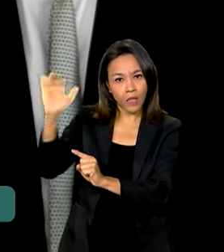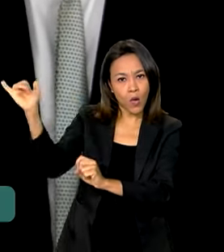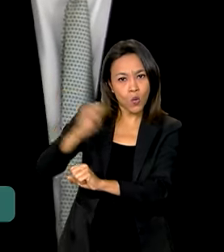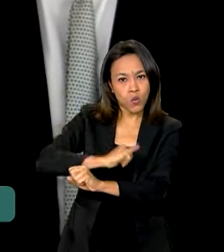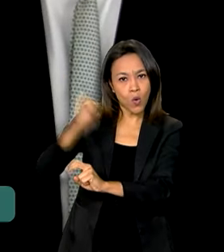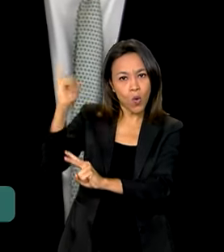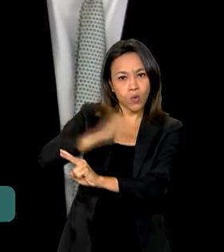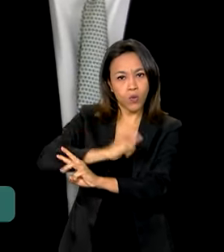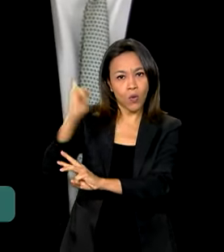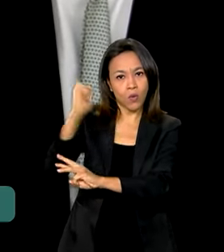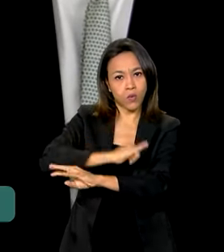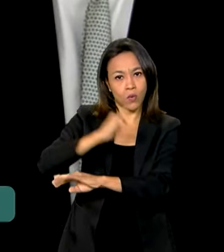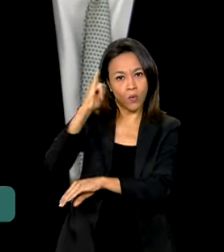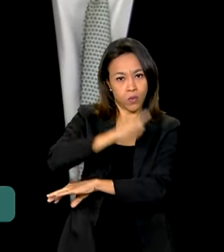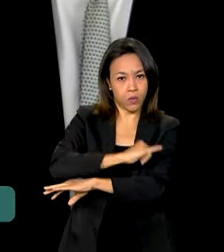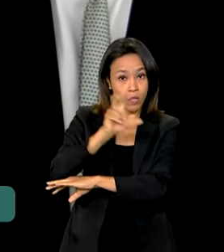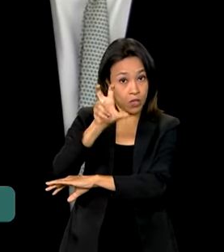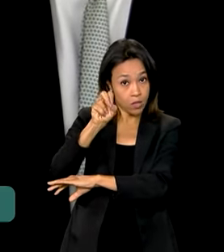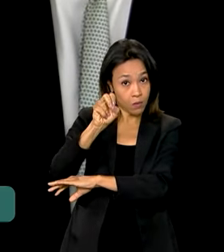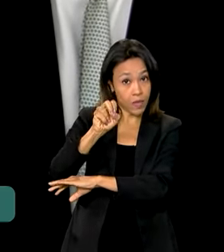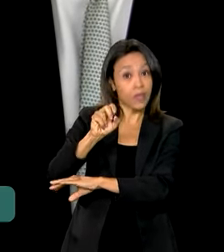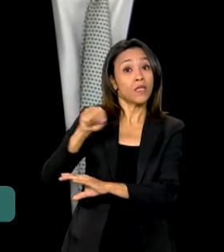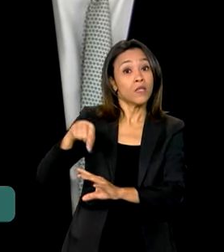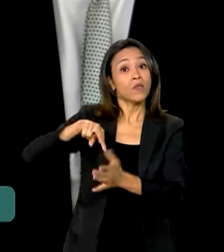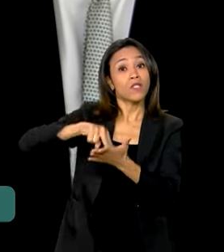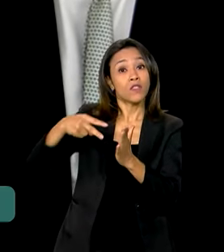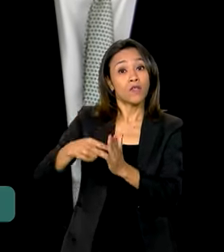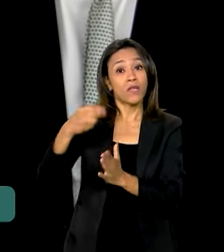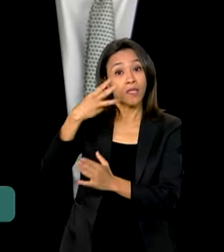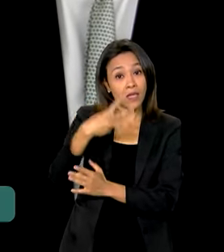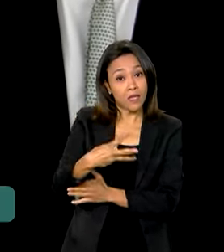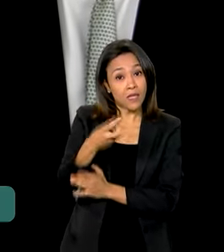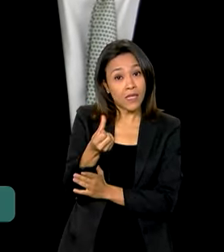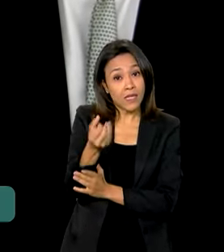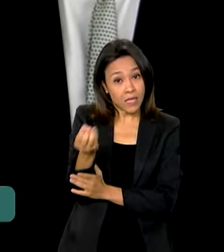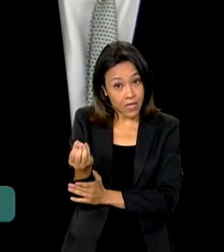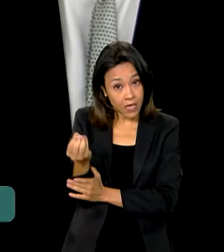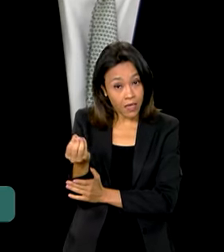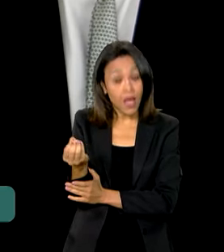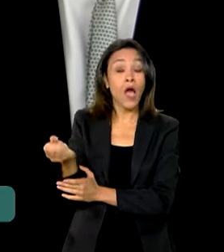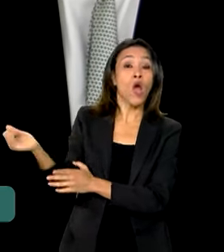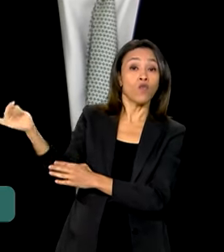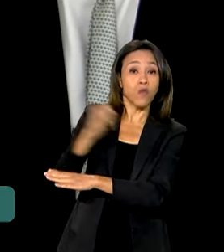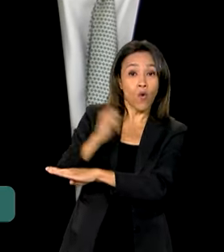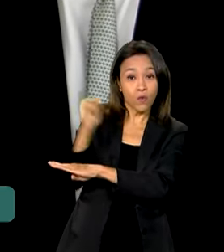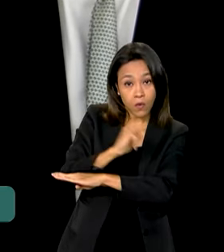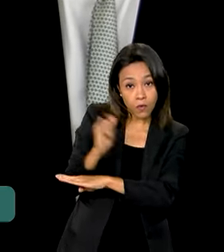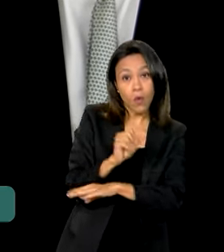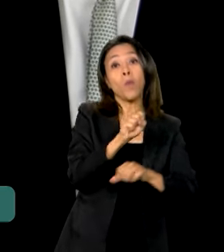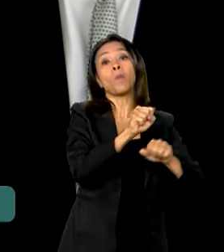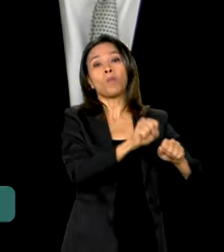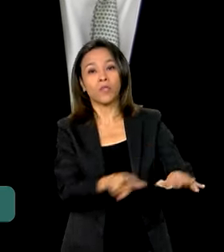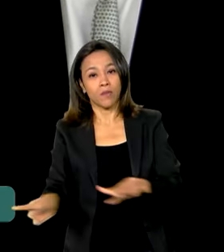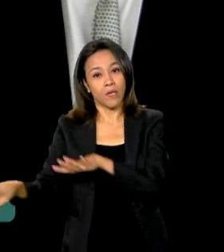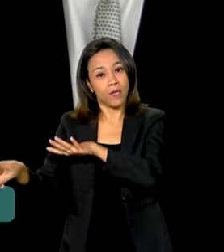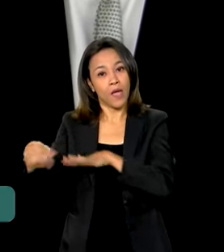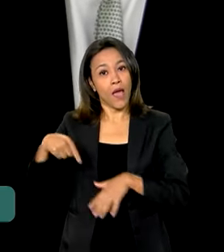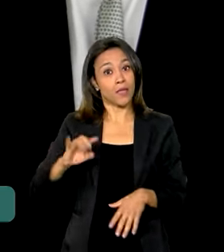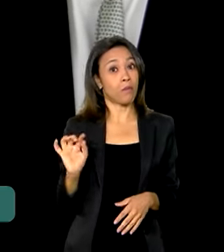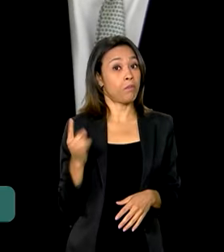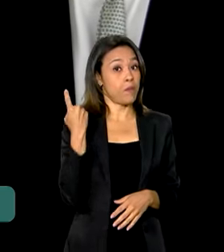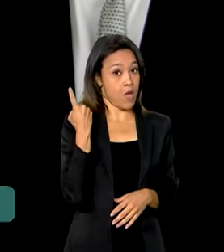equivale a 350 voos semanais. Essa será a primeira etapa da